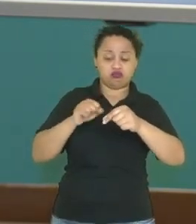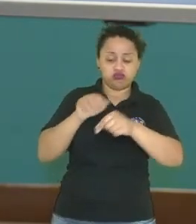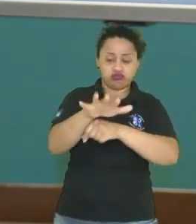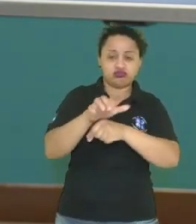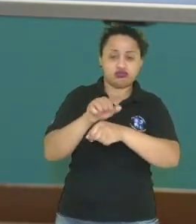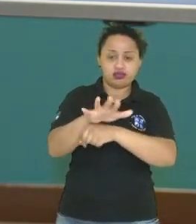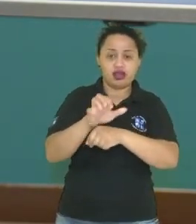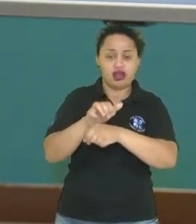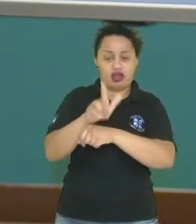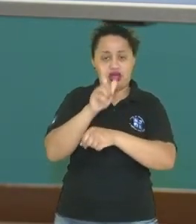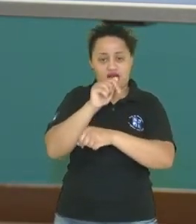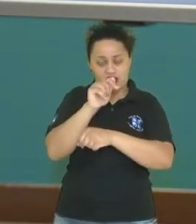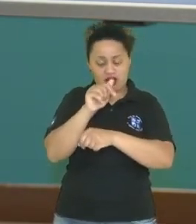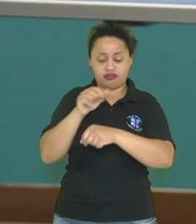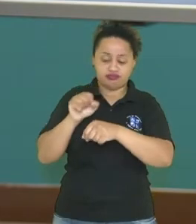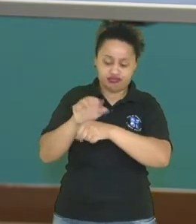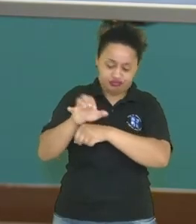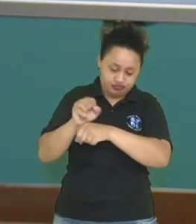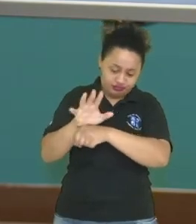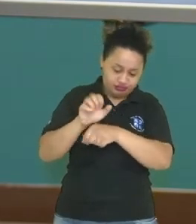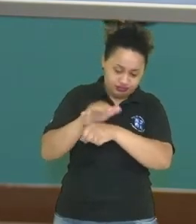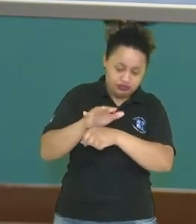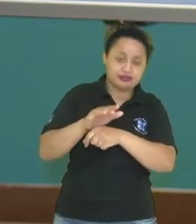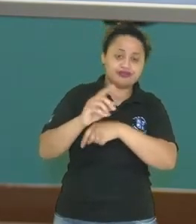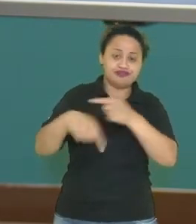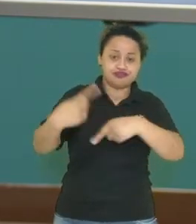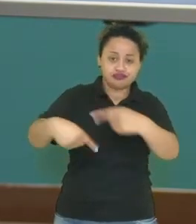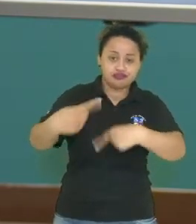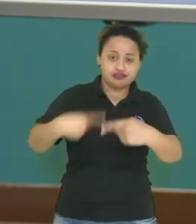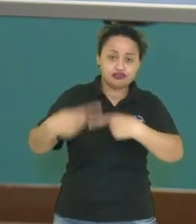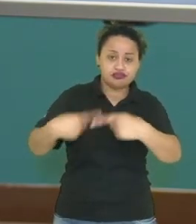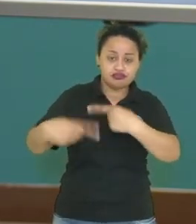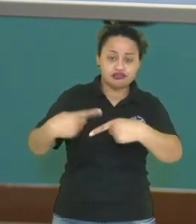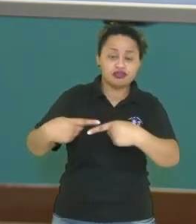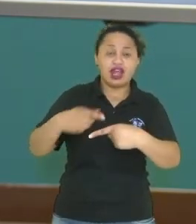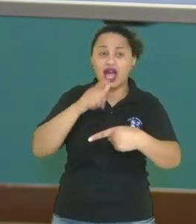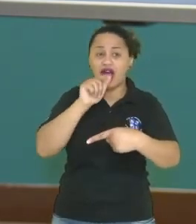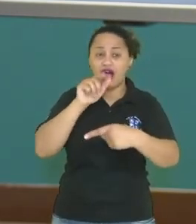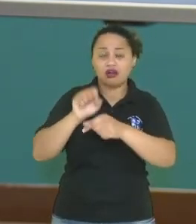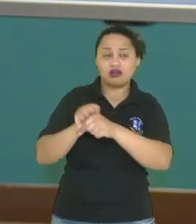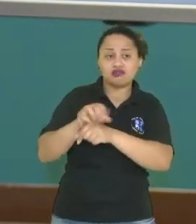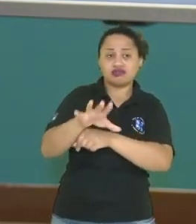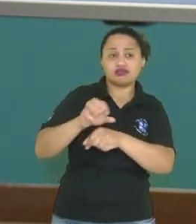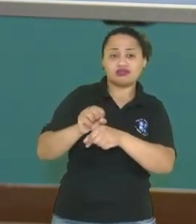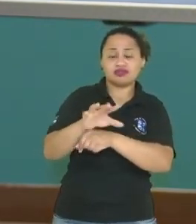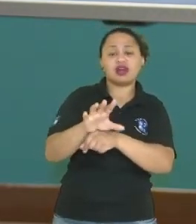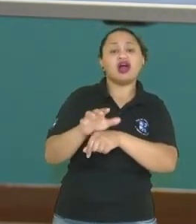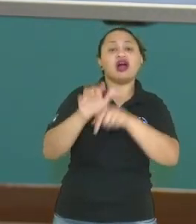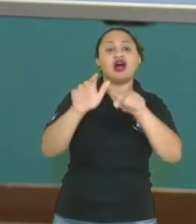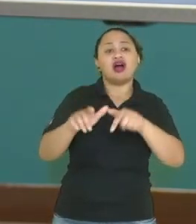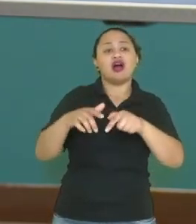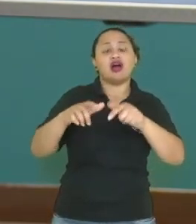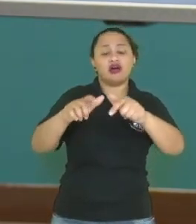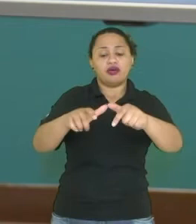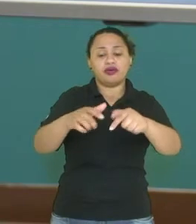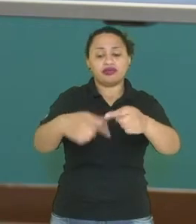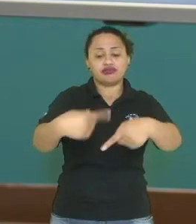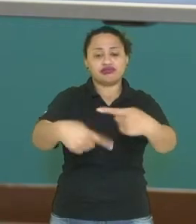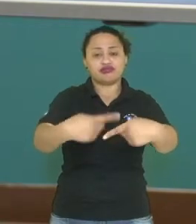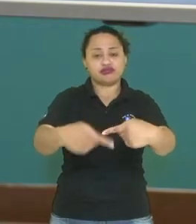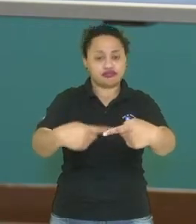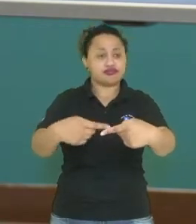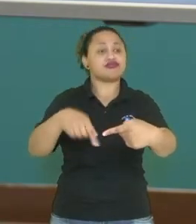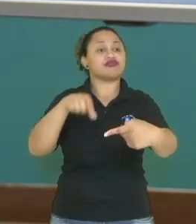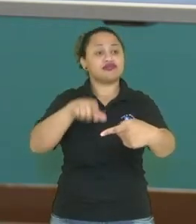Então, passar ali pelas turbinas, né, a água vai sendo impulsionada, levada, direcionada para os geradores. E